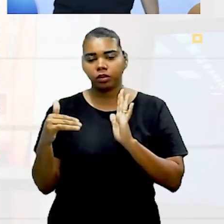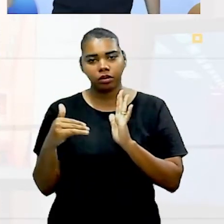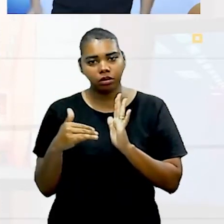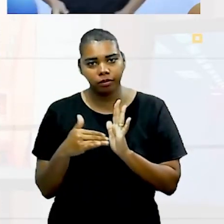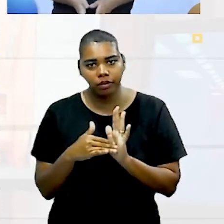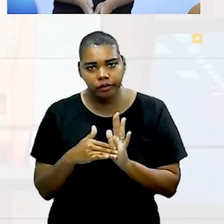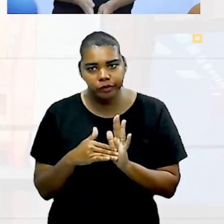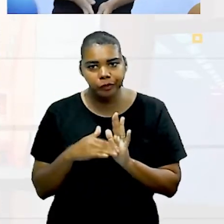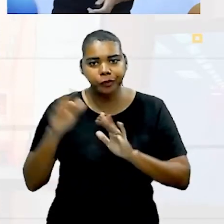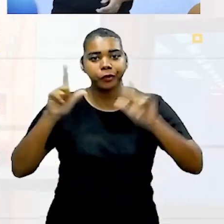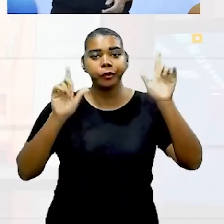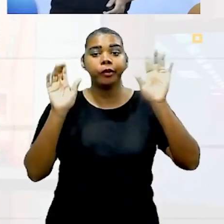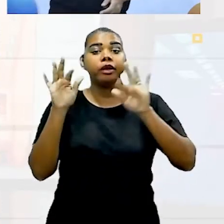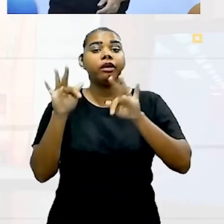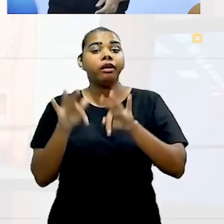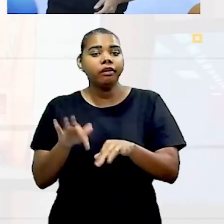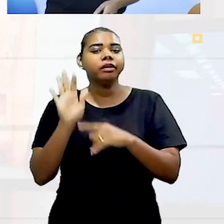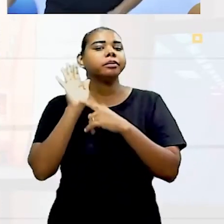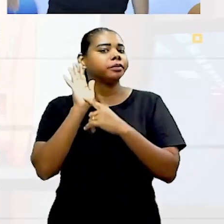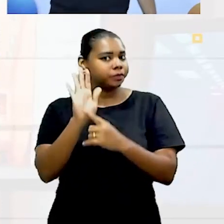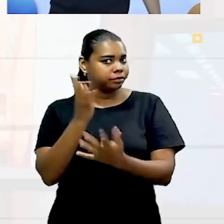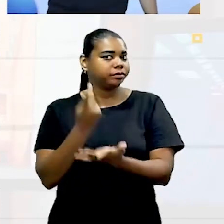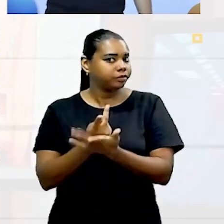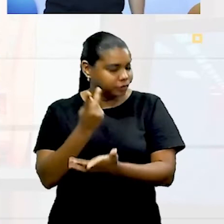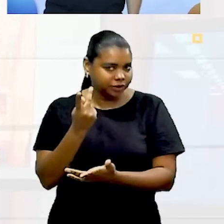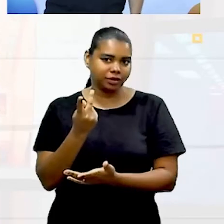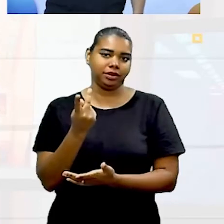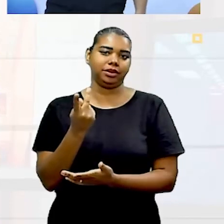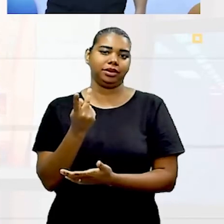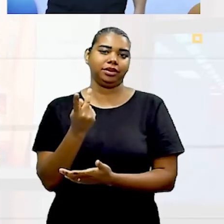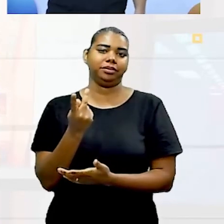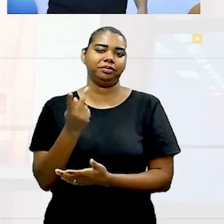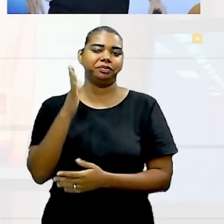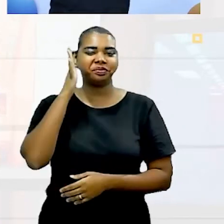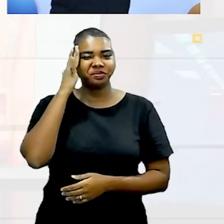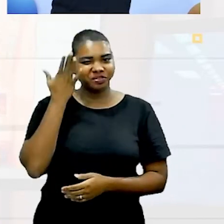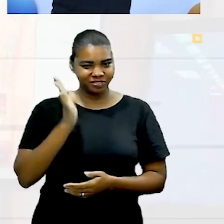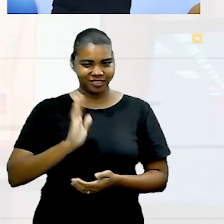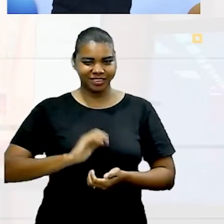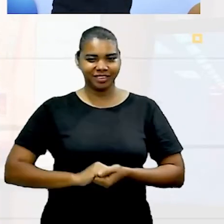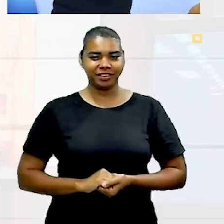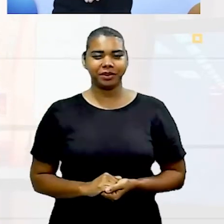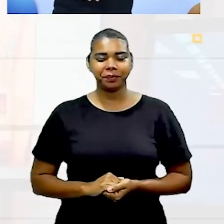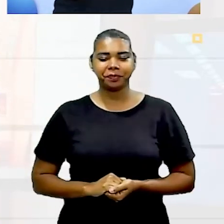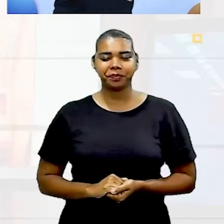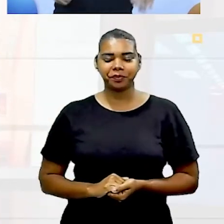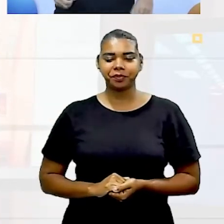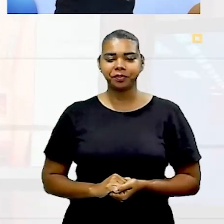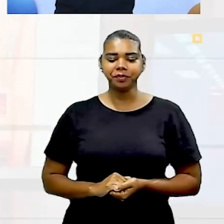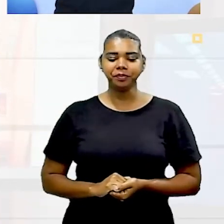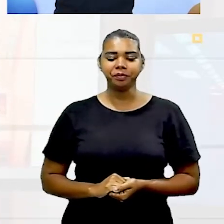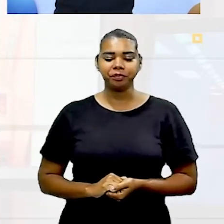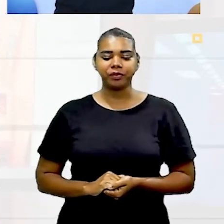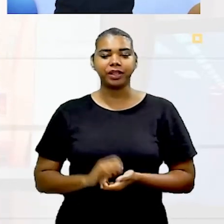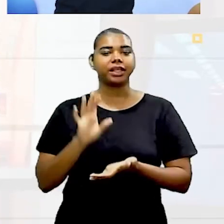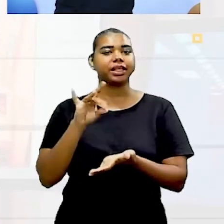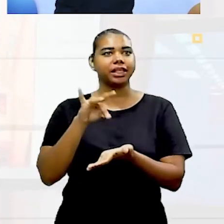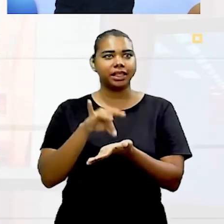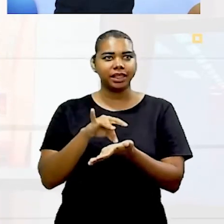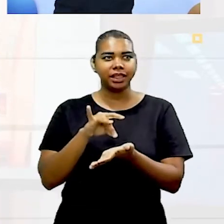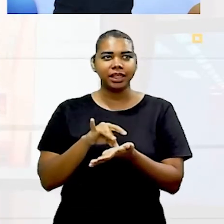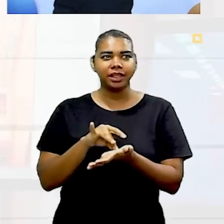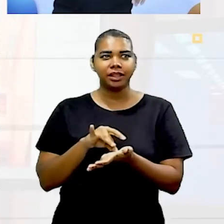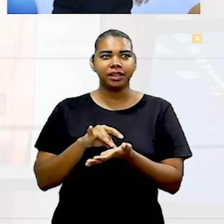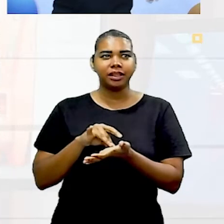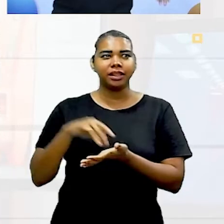pra no finalzinho, lá pro final, você teria o clímax do programa. Que é quando ele realmente conta